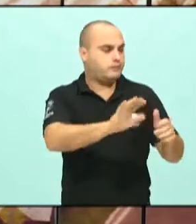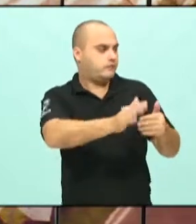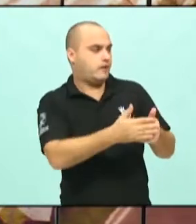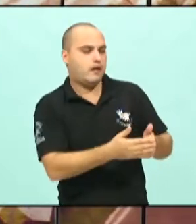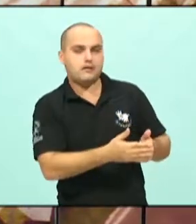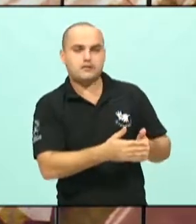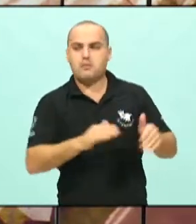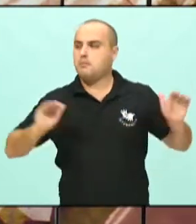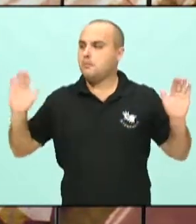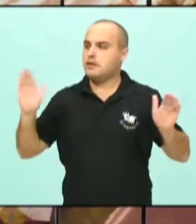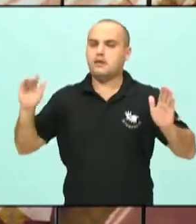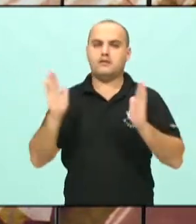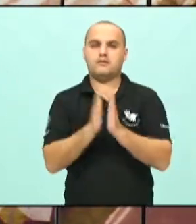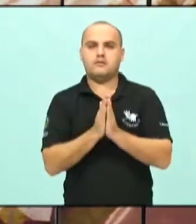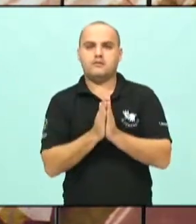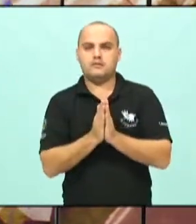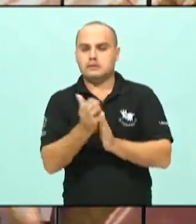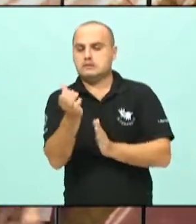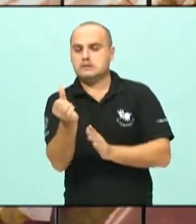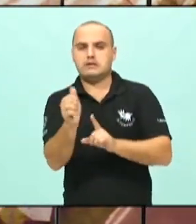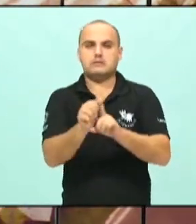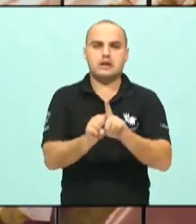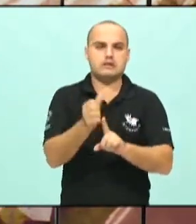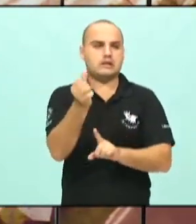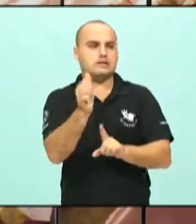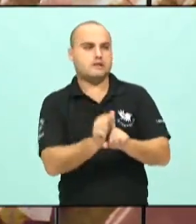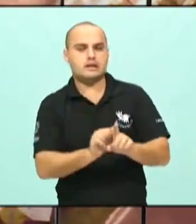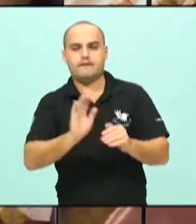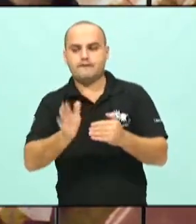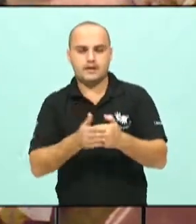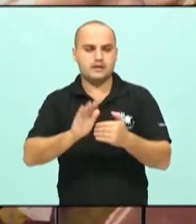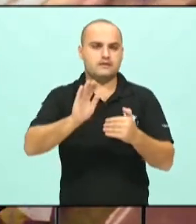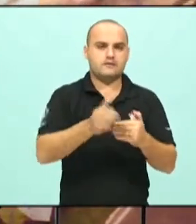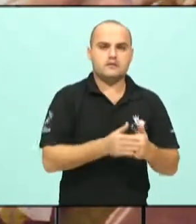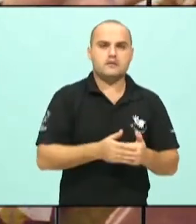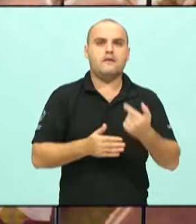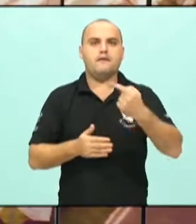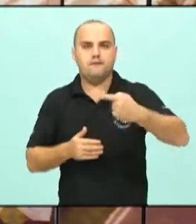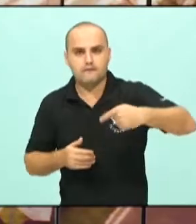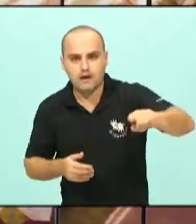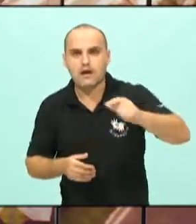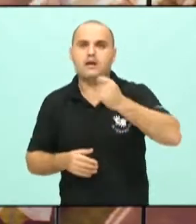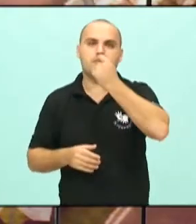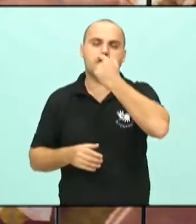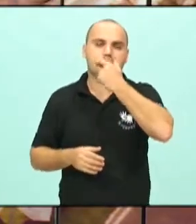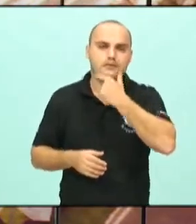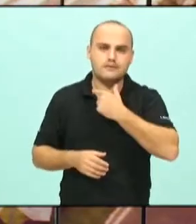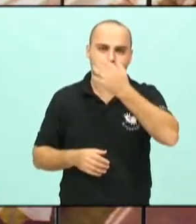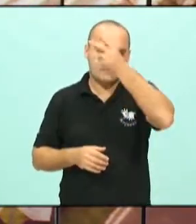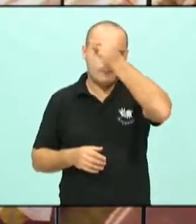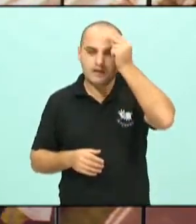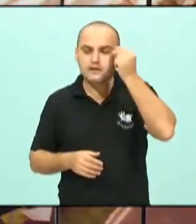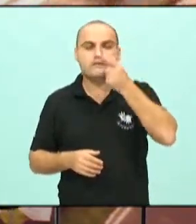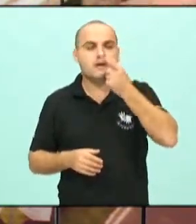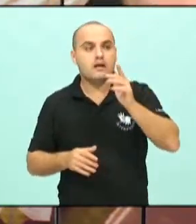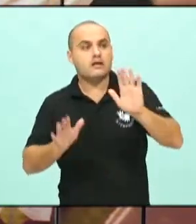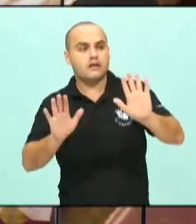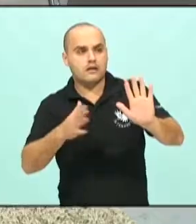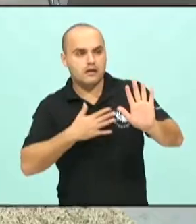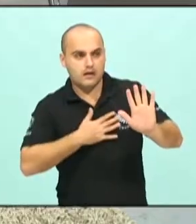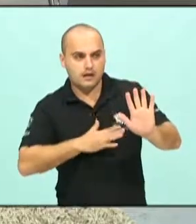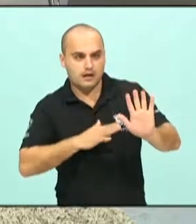Anjo passa de seis em seis meses, olha, vão fechar as portas. Lá vai o prefeito de Itajaí Calma, lá vão os senhores